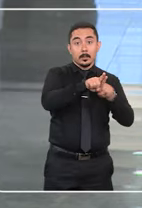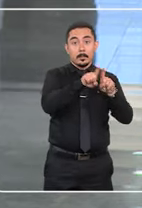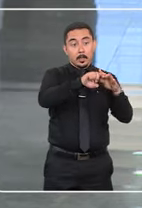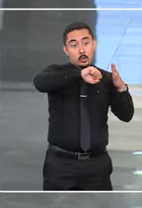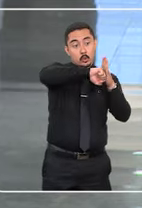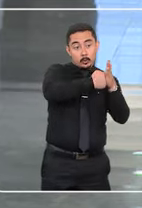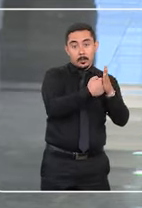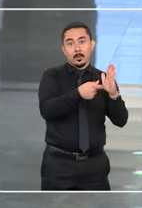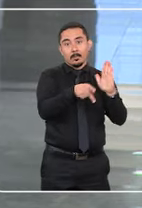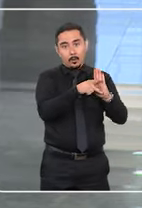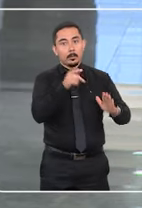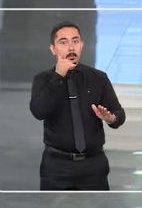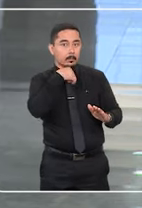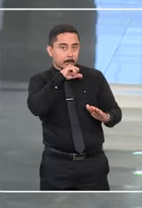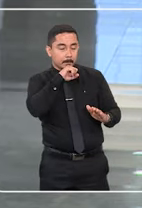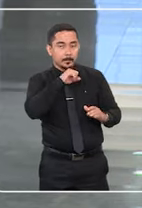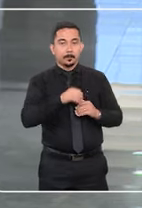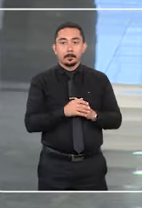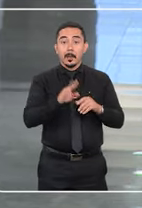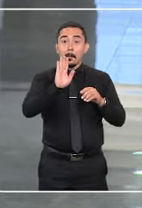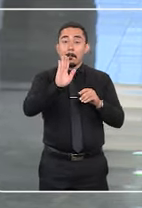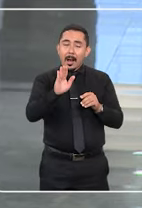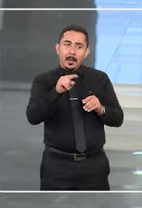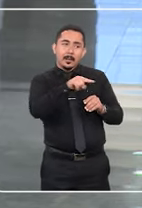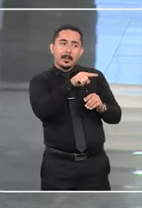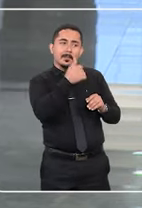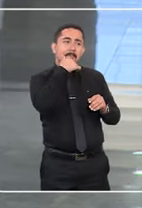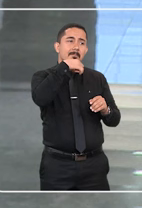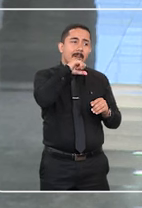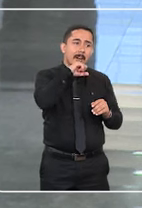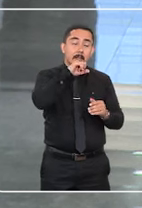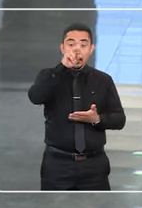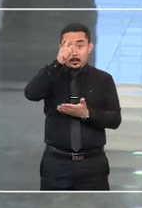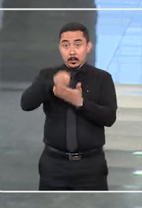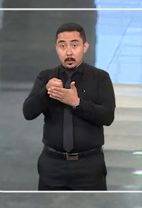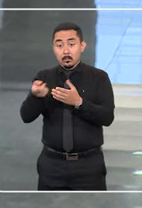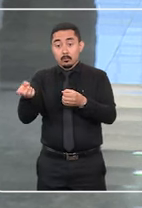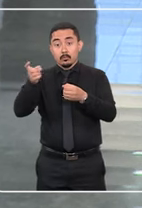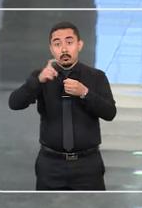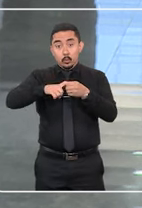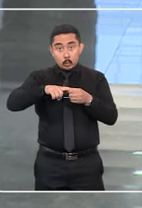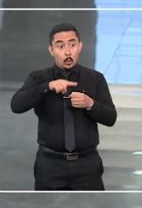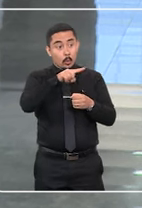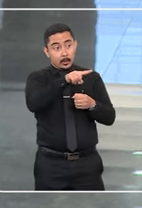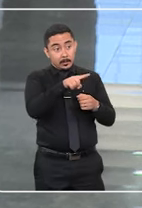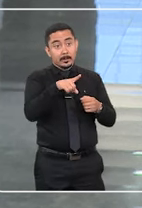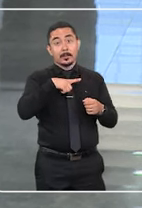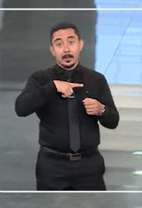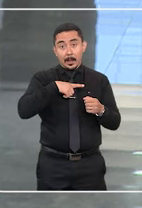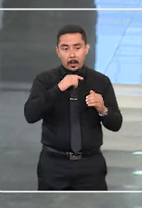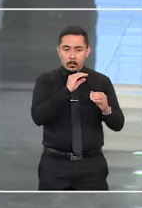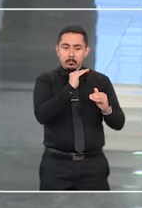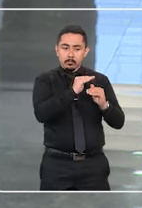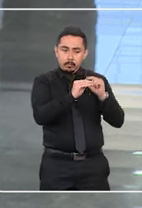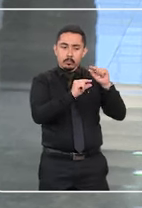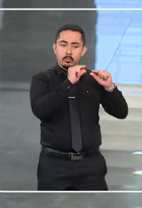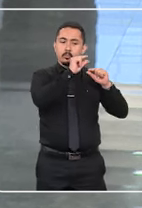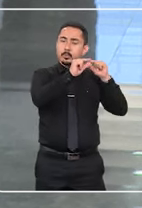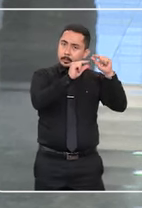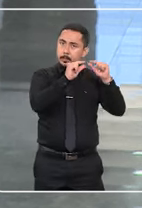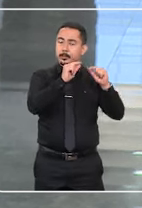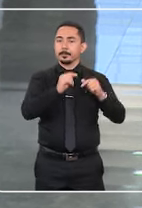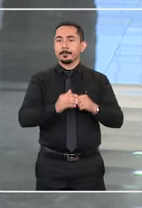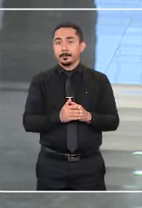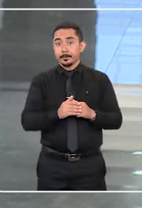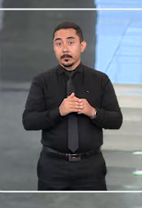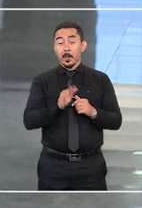temporária do poder familiar materno. Mas, no caso da mãe, a decisão determinou que o poder familiar dela seria retomado gradativamente.